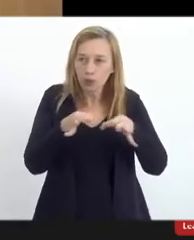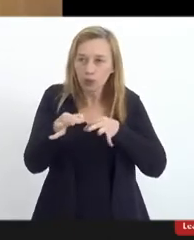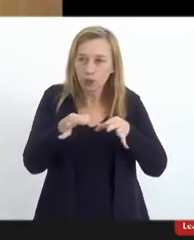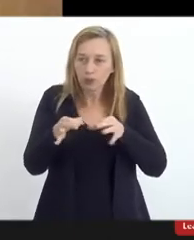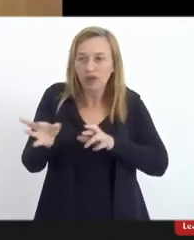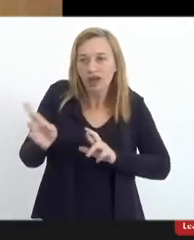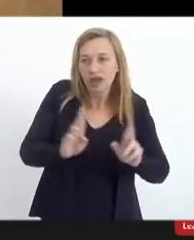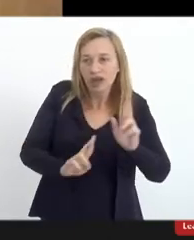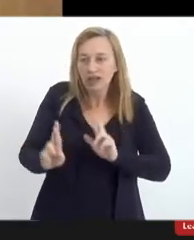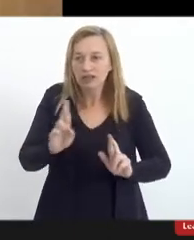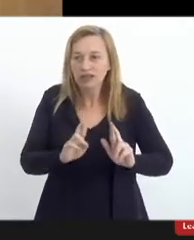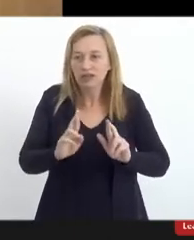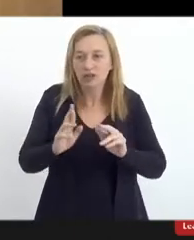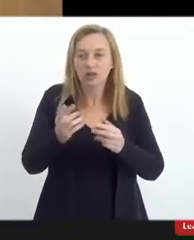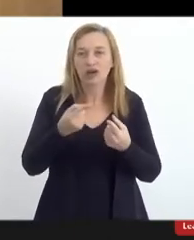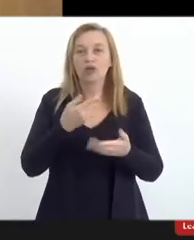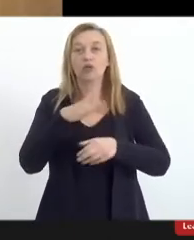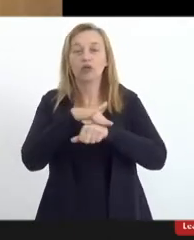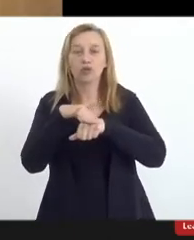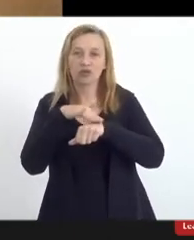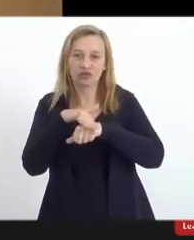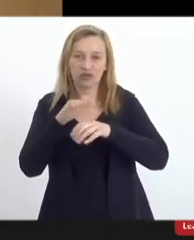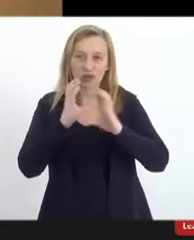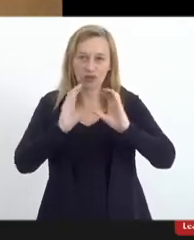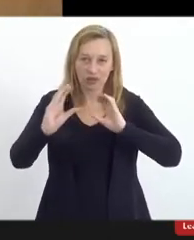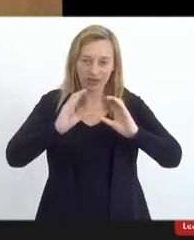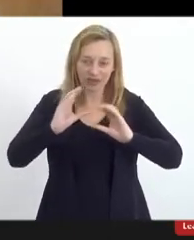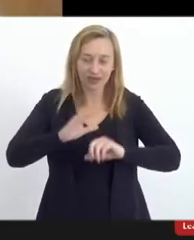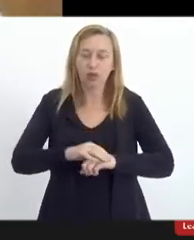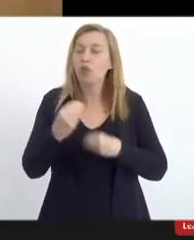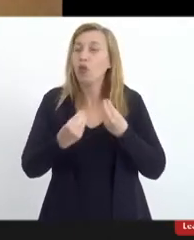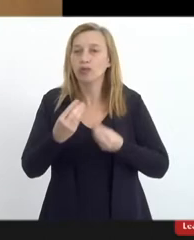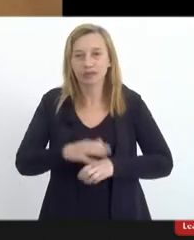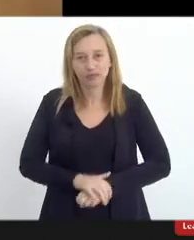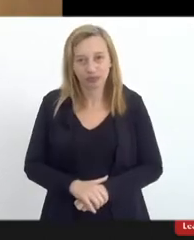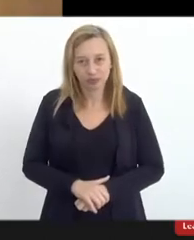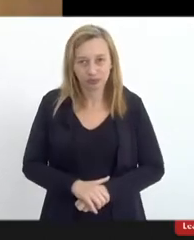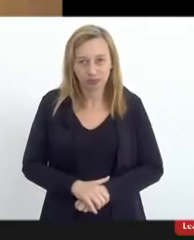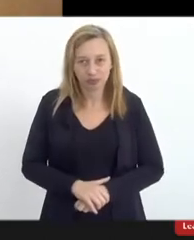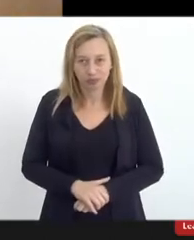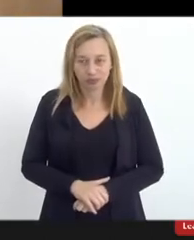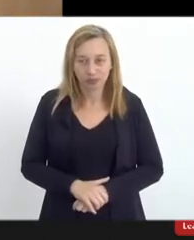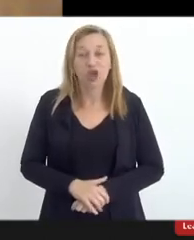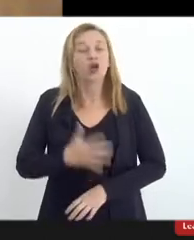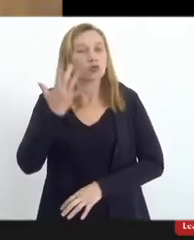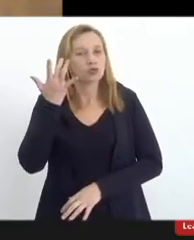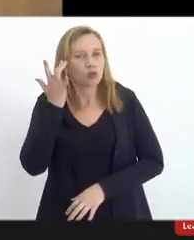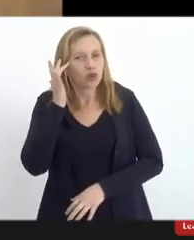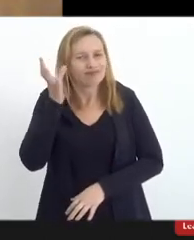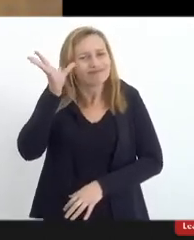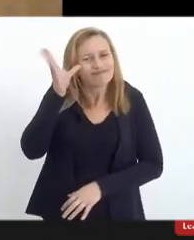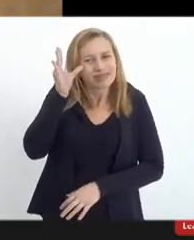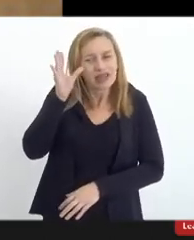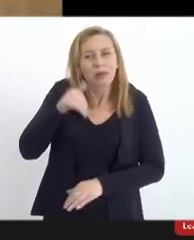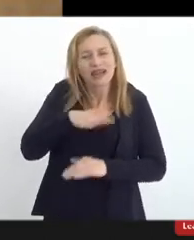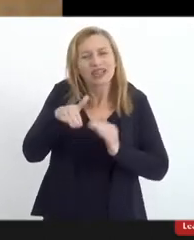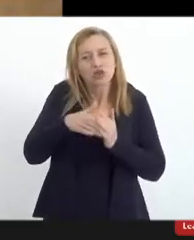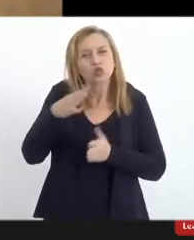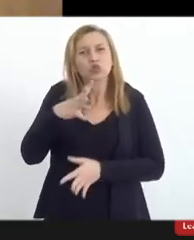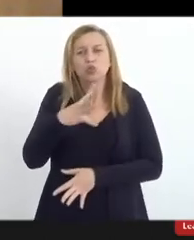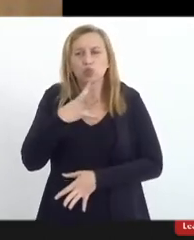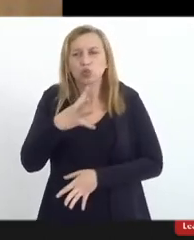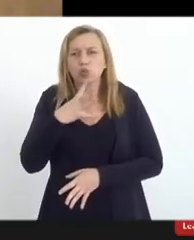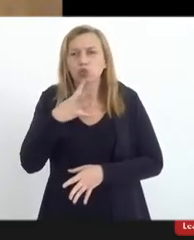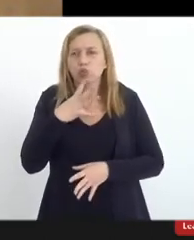relação ao diálogo. É assim, acho que é interessante para que todos conheçam, não é? A